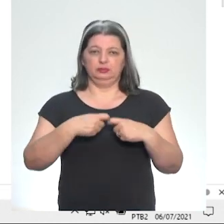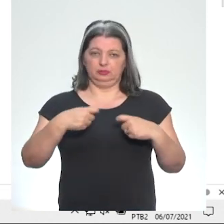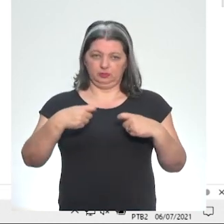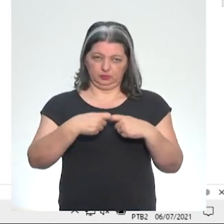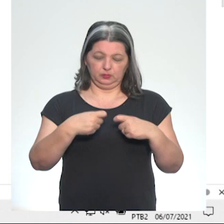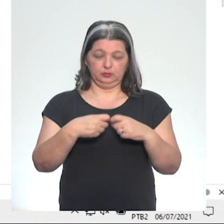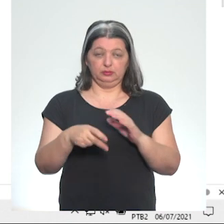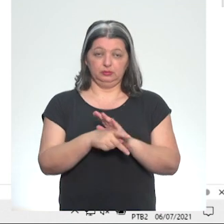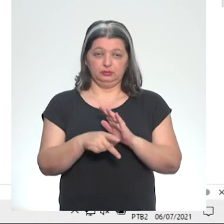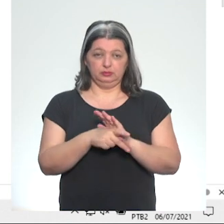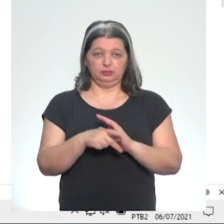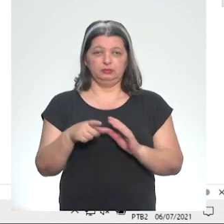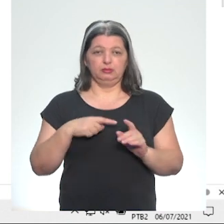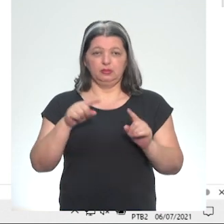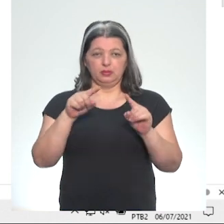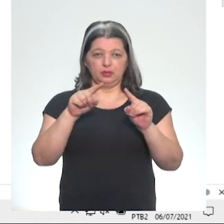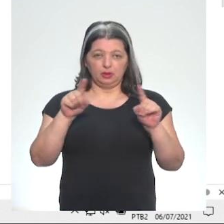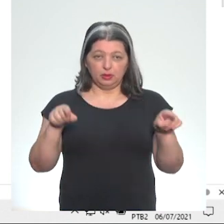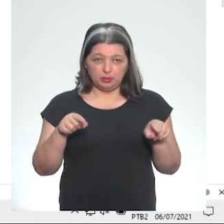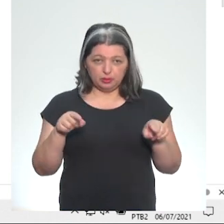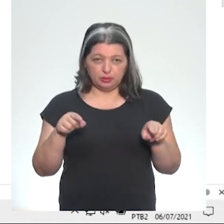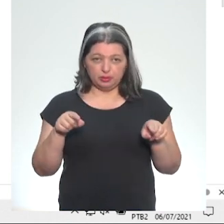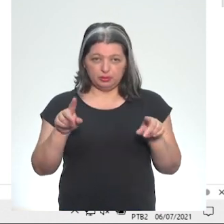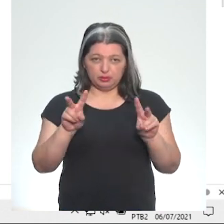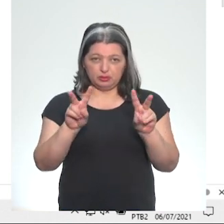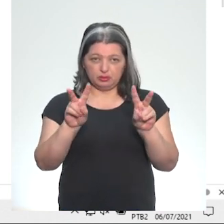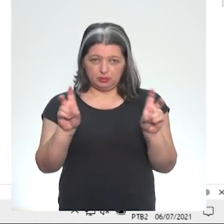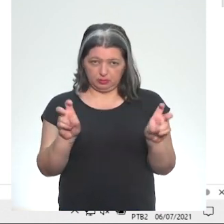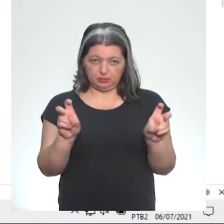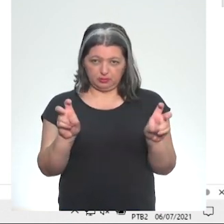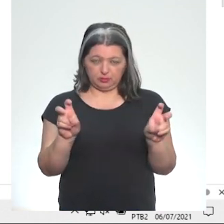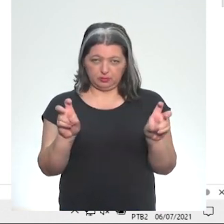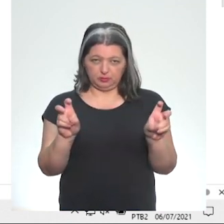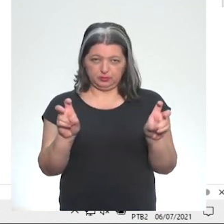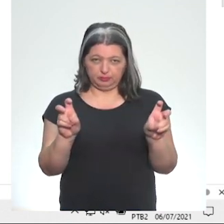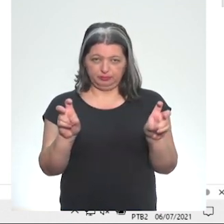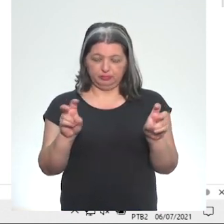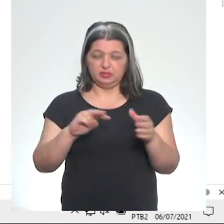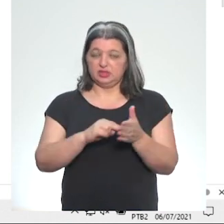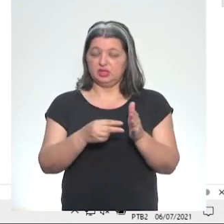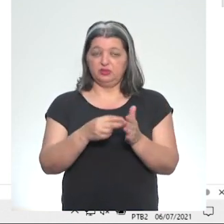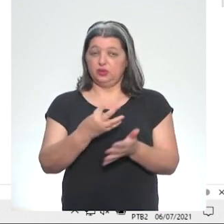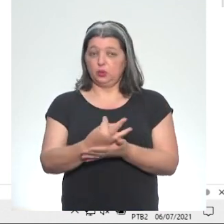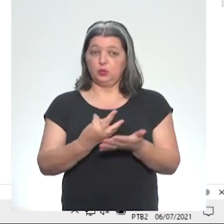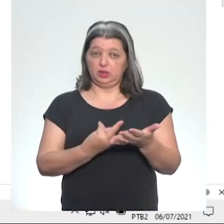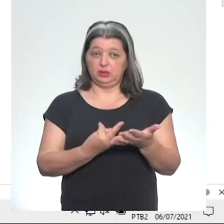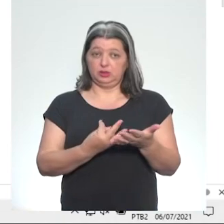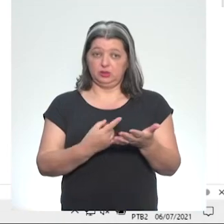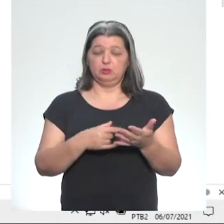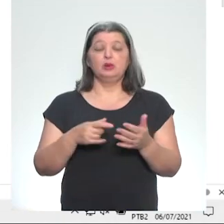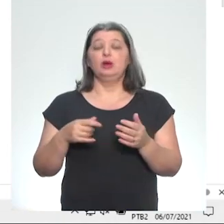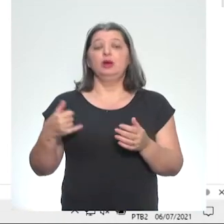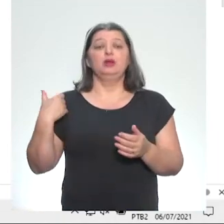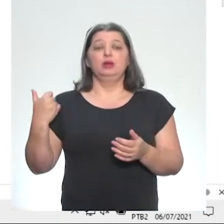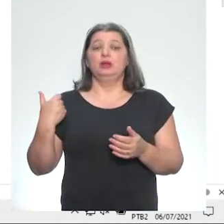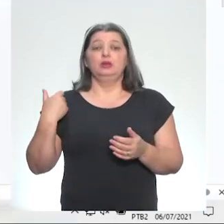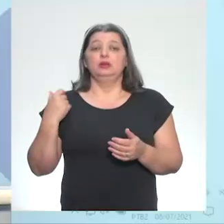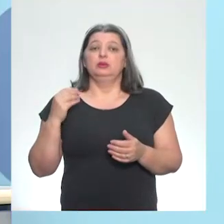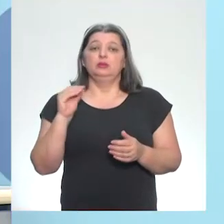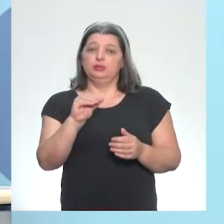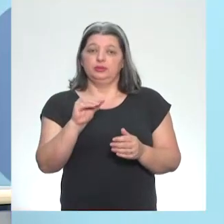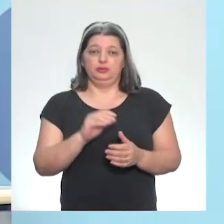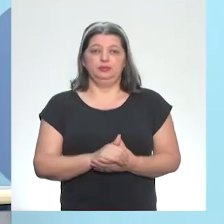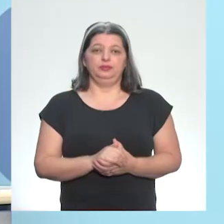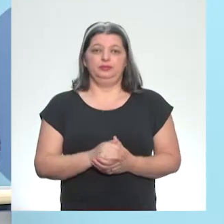vai colocar entre aspas, porque entre aspas significa que é um texto. E eu coloquei digite a sua idade. Porque é para qualquer